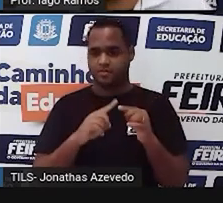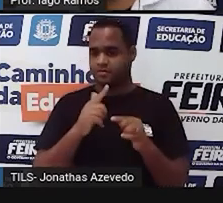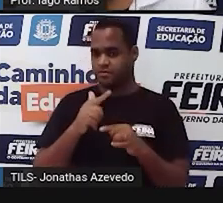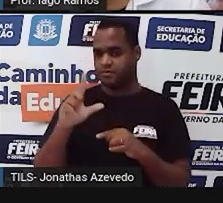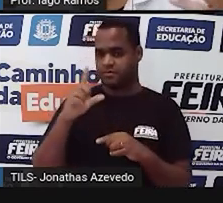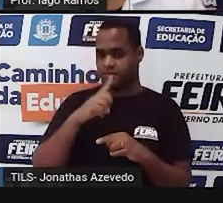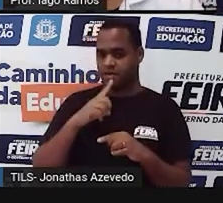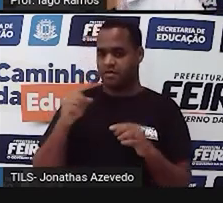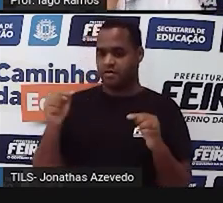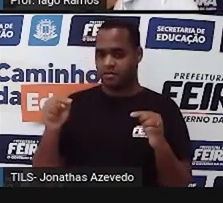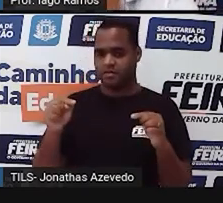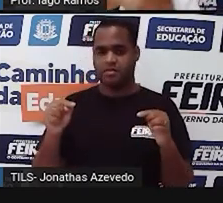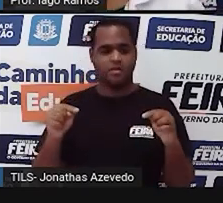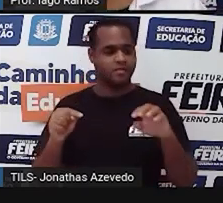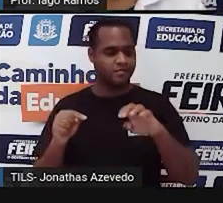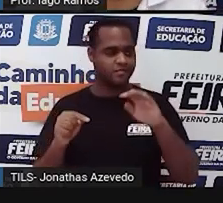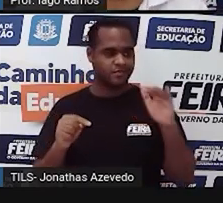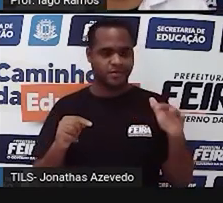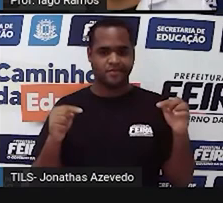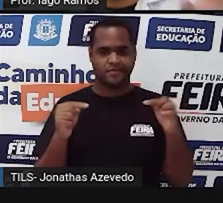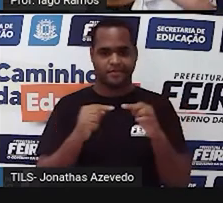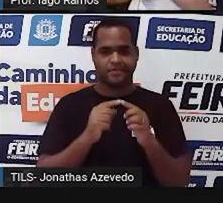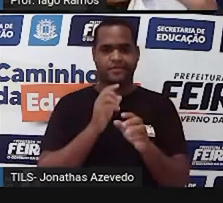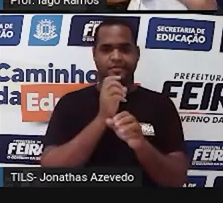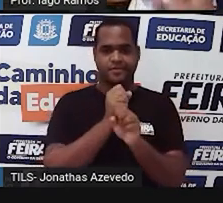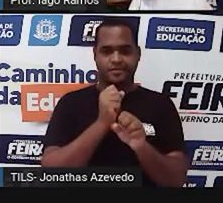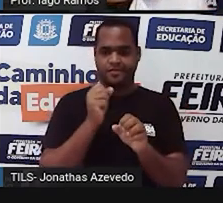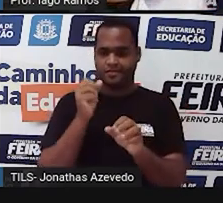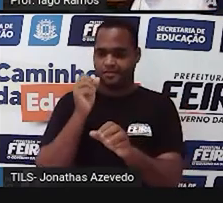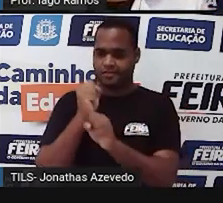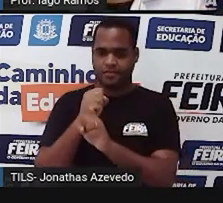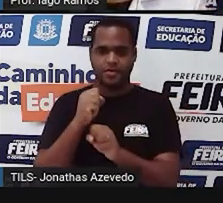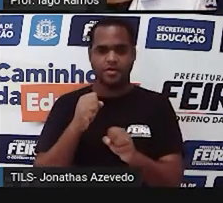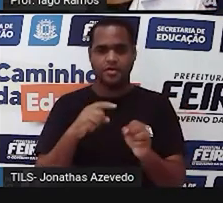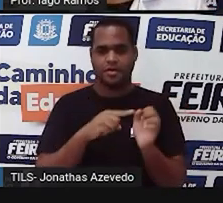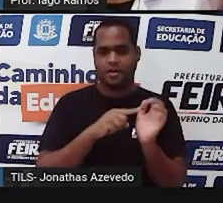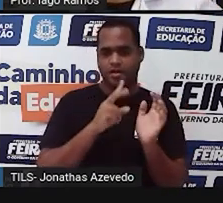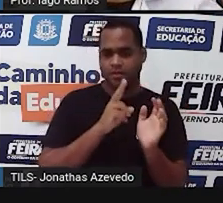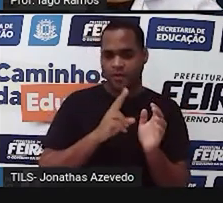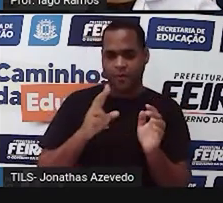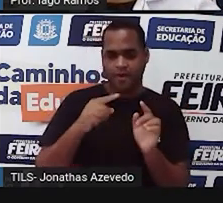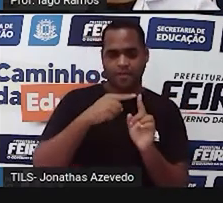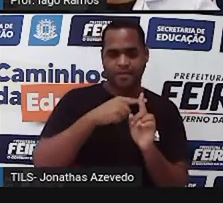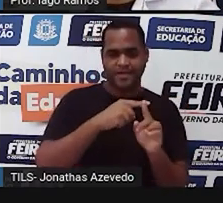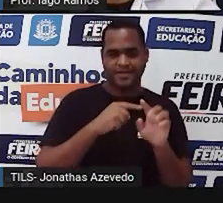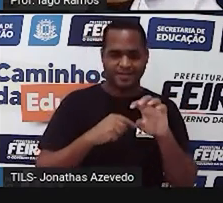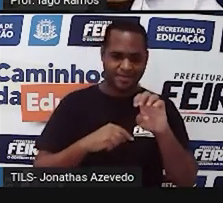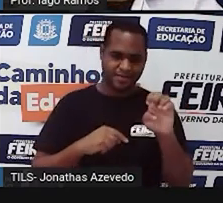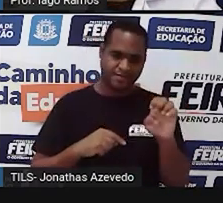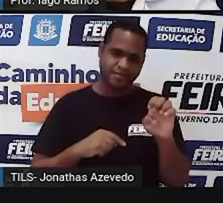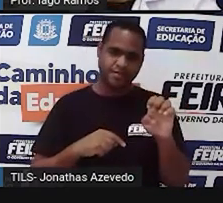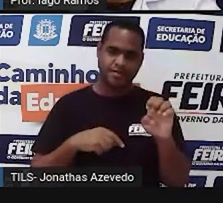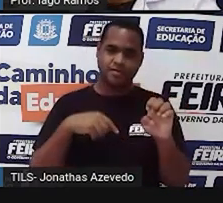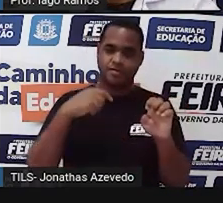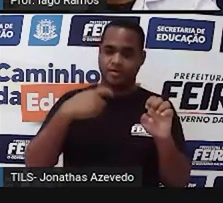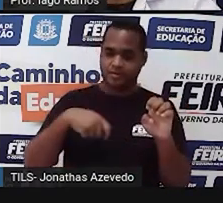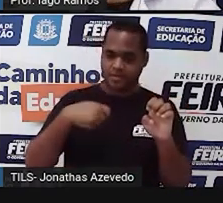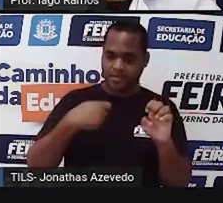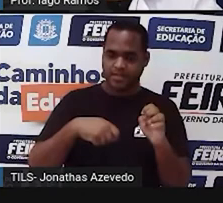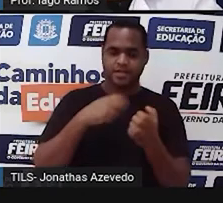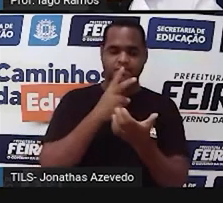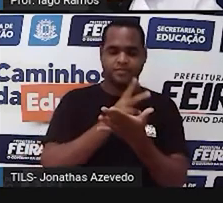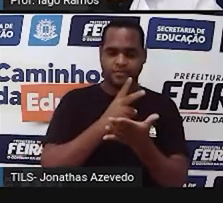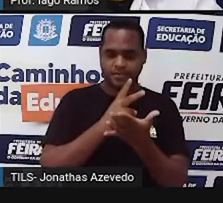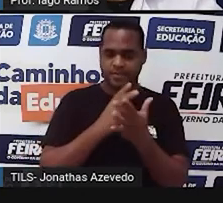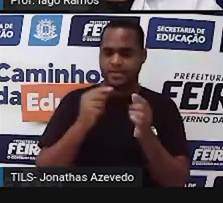tem que ser feita também do outro lado. Então, se você tem uma igualdade e faz uma soma do lado esquerdo, para continuar sendo